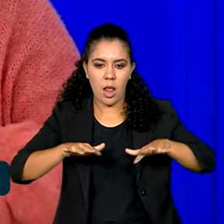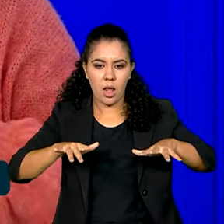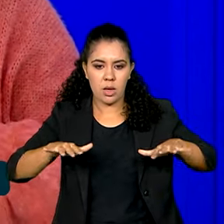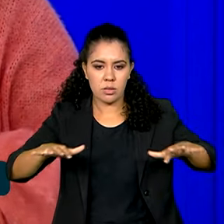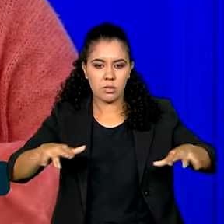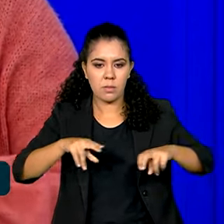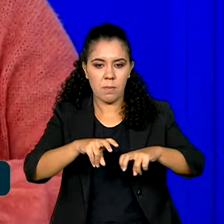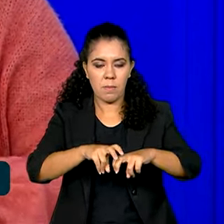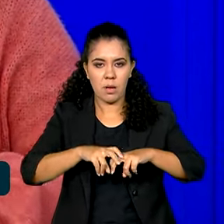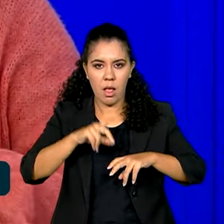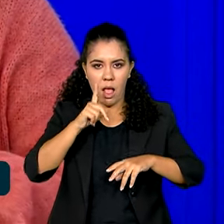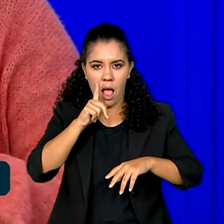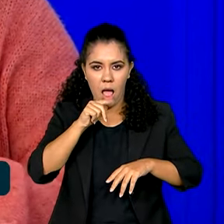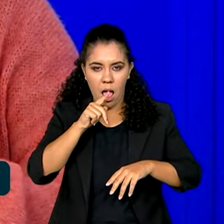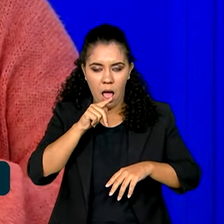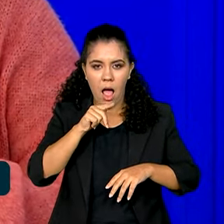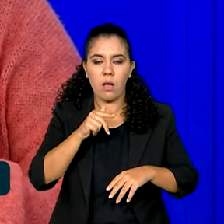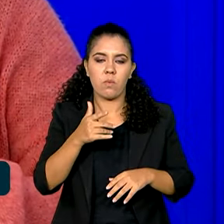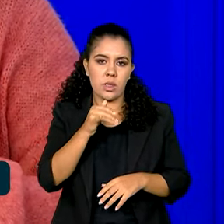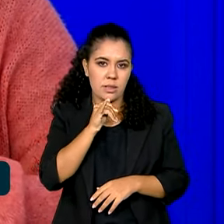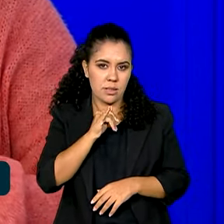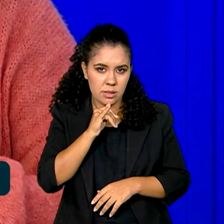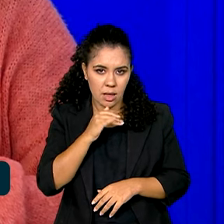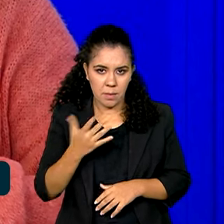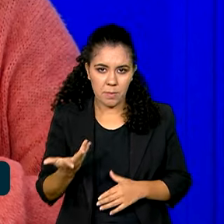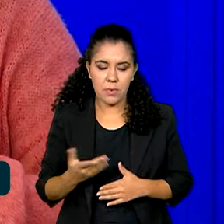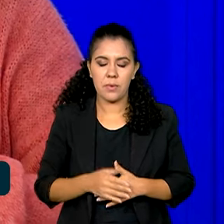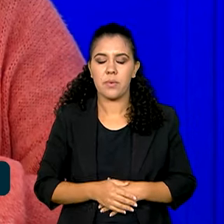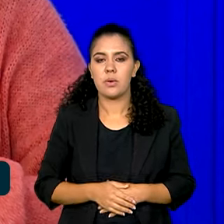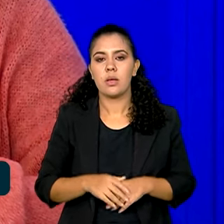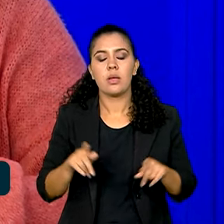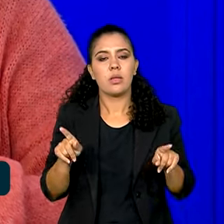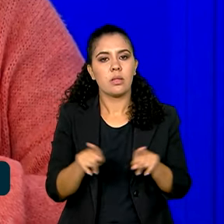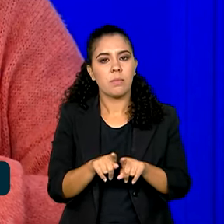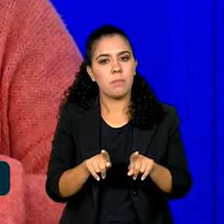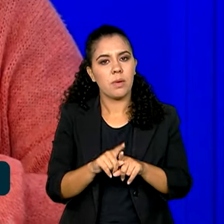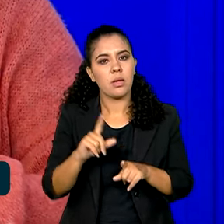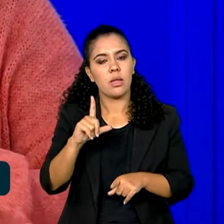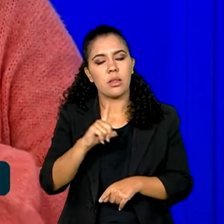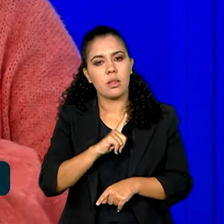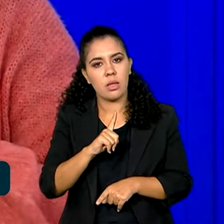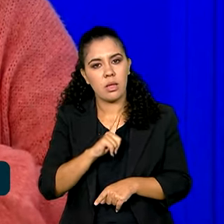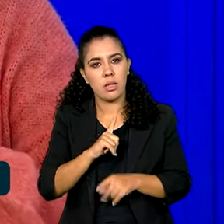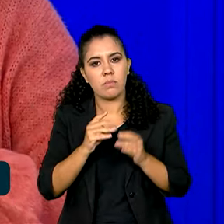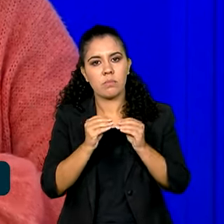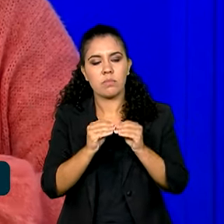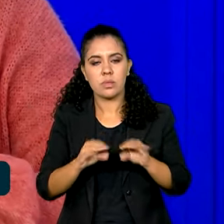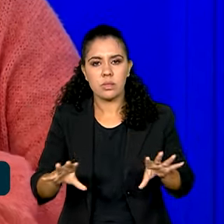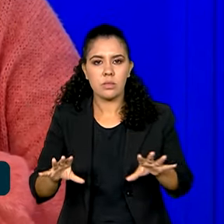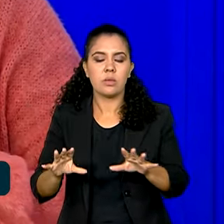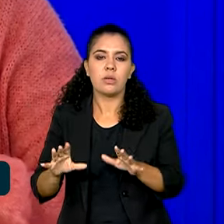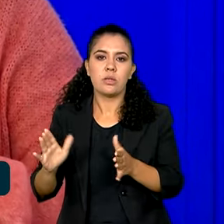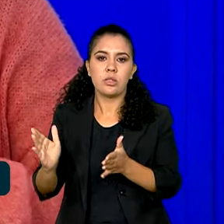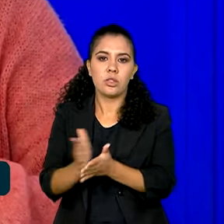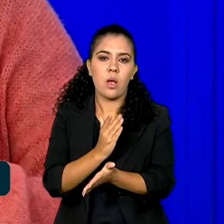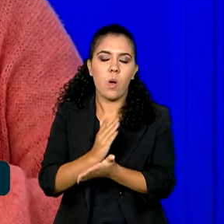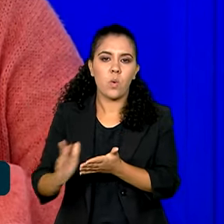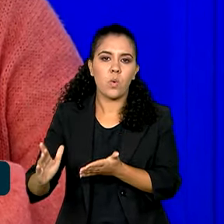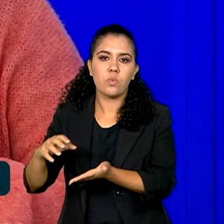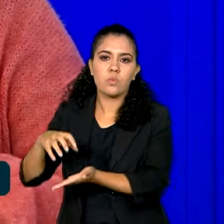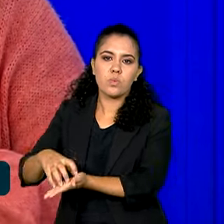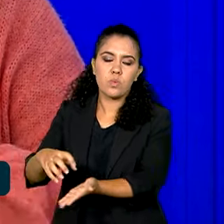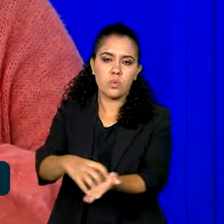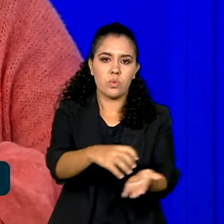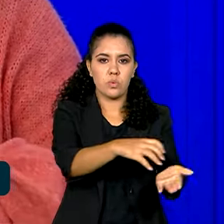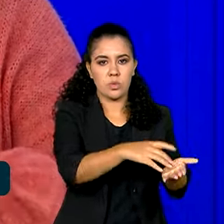transmitidas pela água, por exemplo, impacto na destruição de algumas unidades de